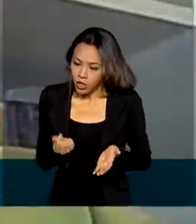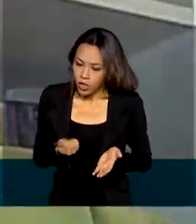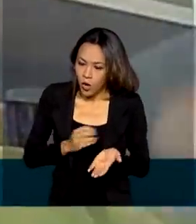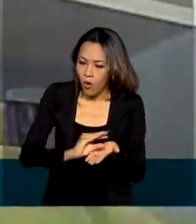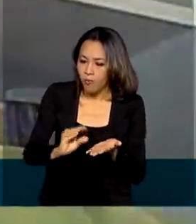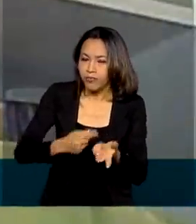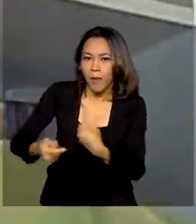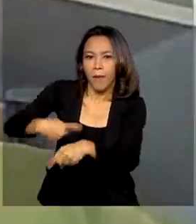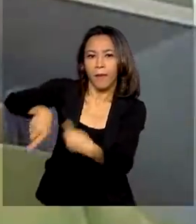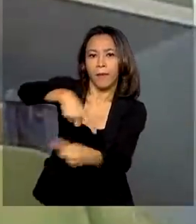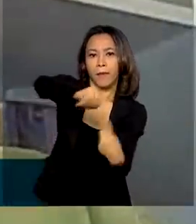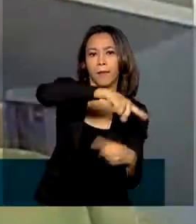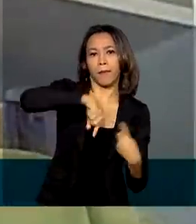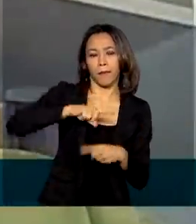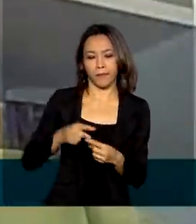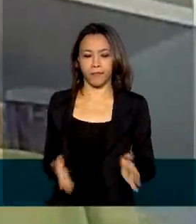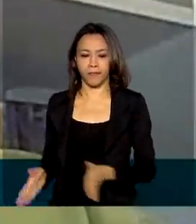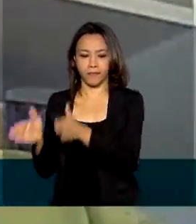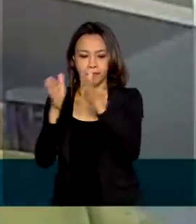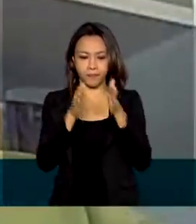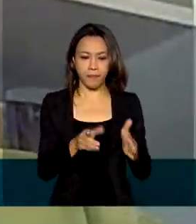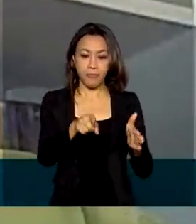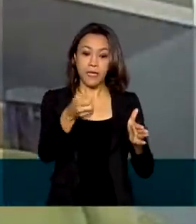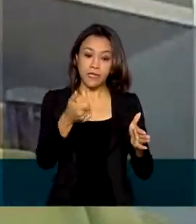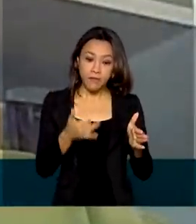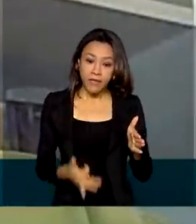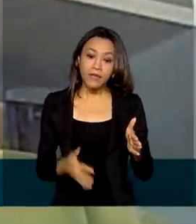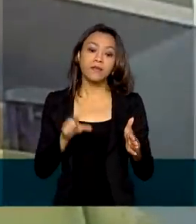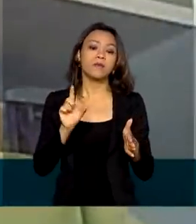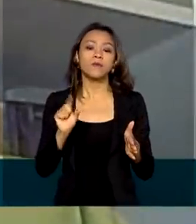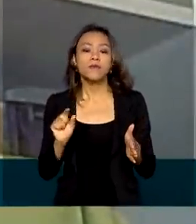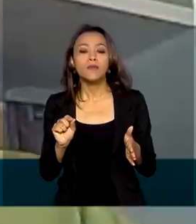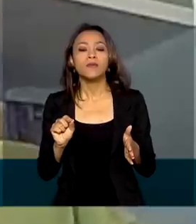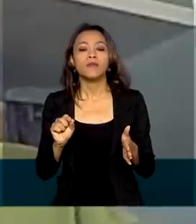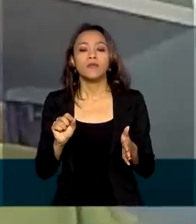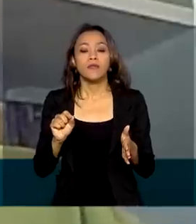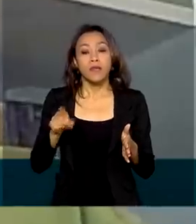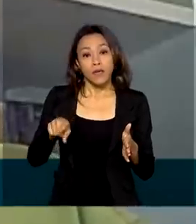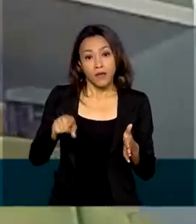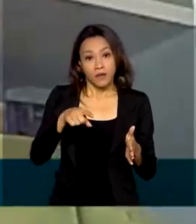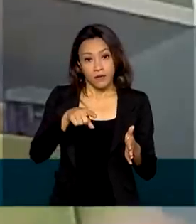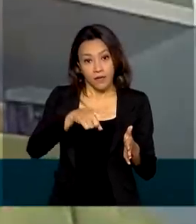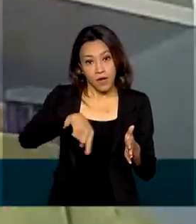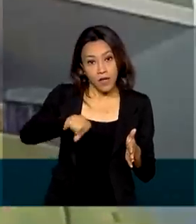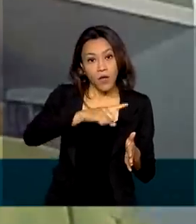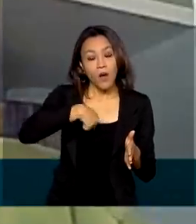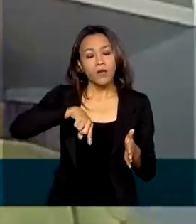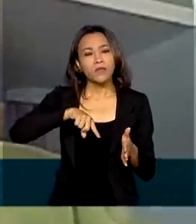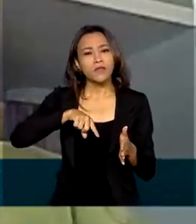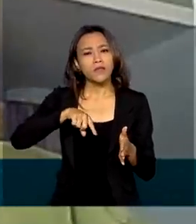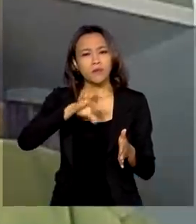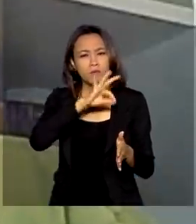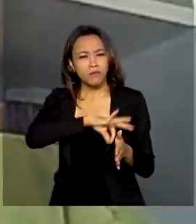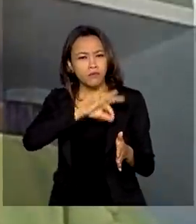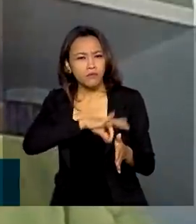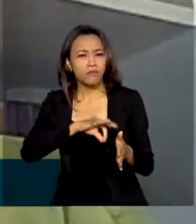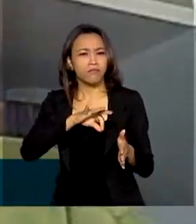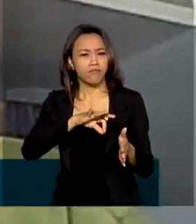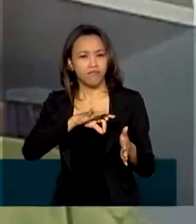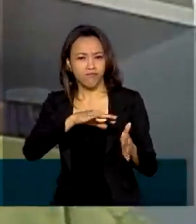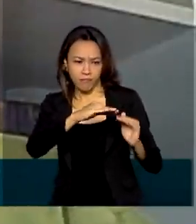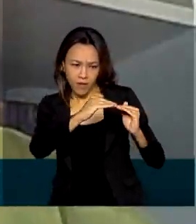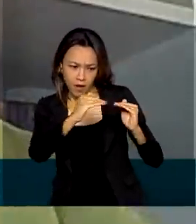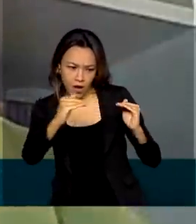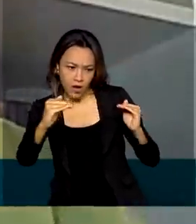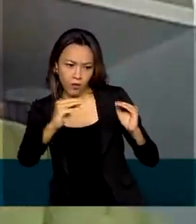ganhando menos, desacelera um pouco o consumo de determinada faixa de renda e uma faixa de renda que